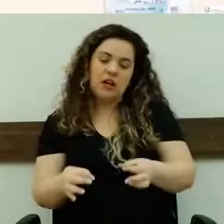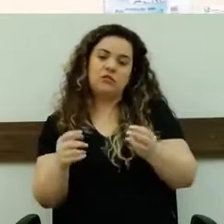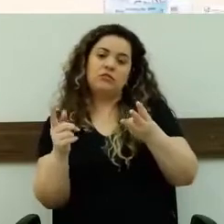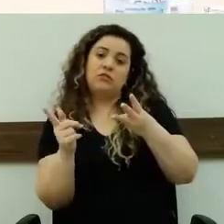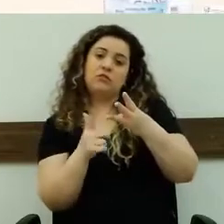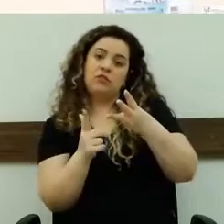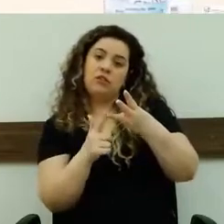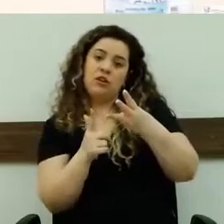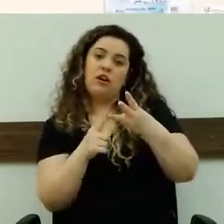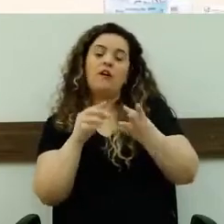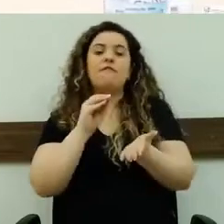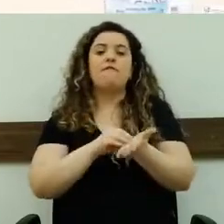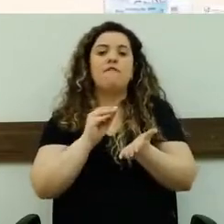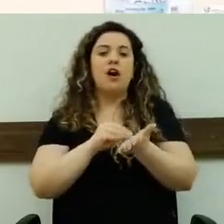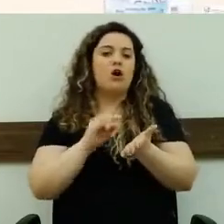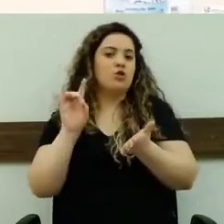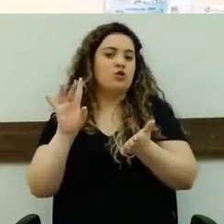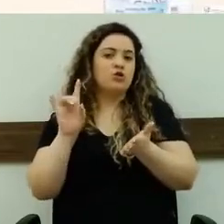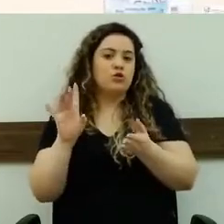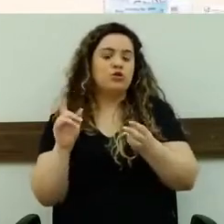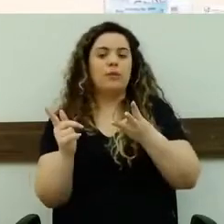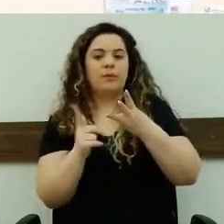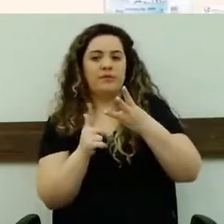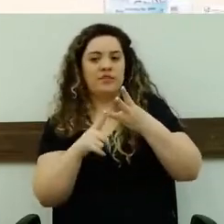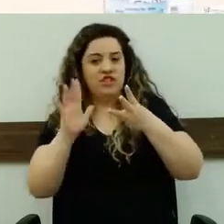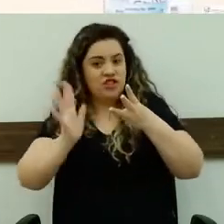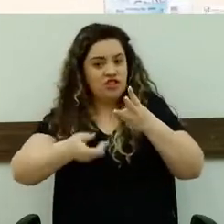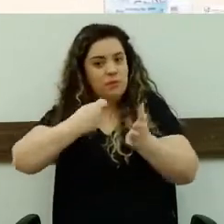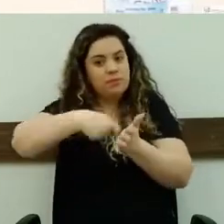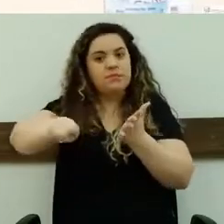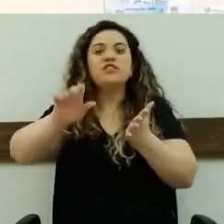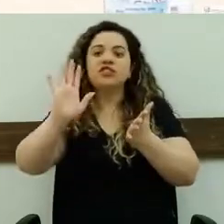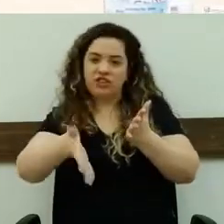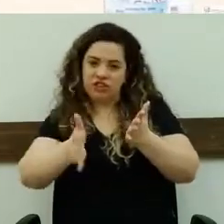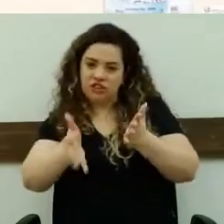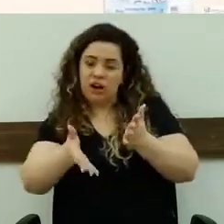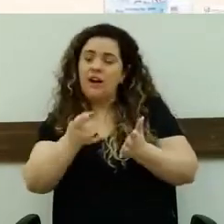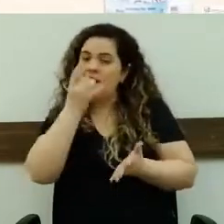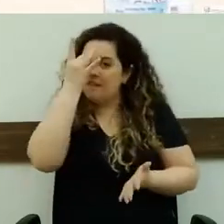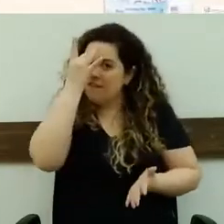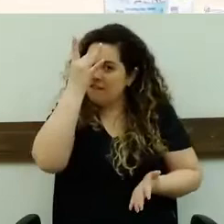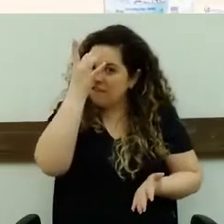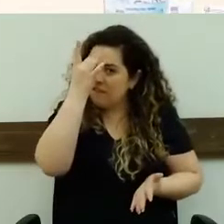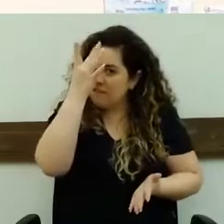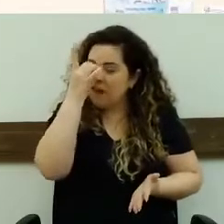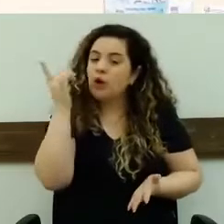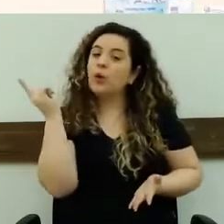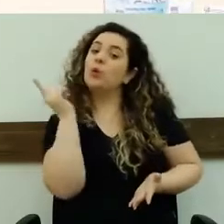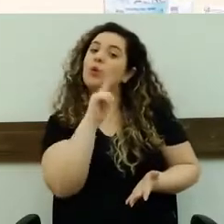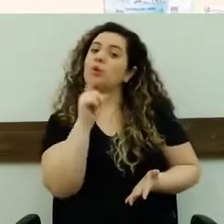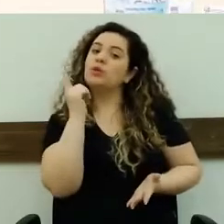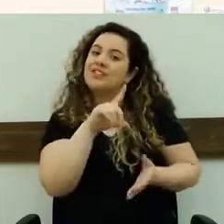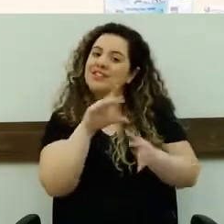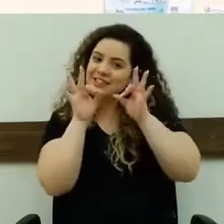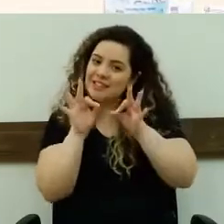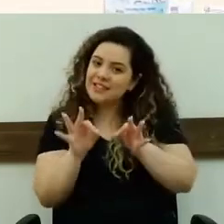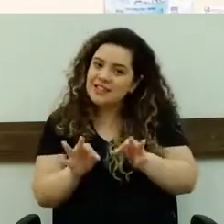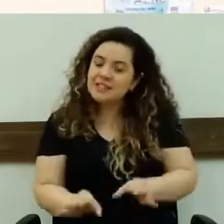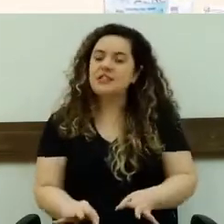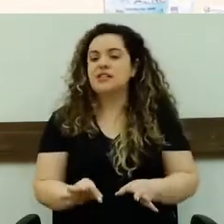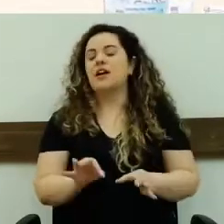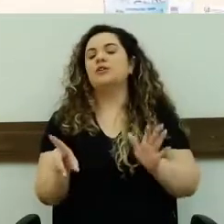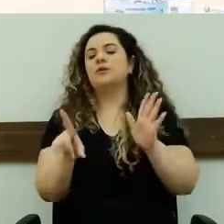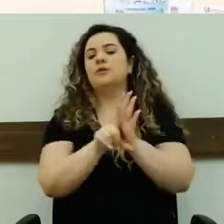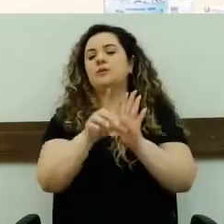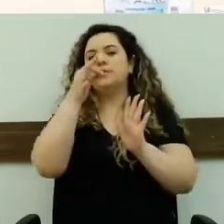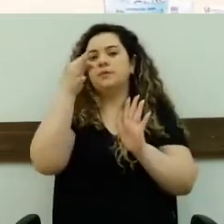lei do banco de ração. E a rubrica já existe. Então, está facinho para ser resolvido e a gente começar a pôr em ação essa lei